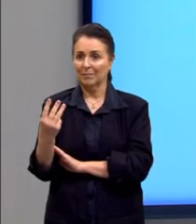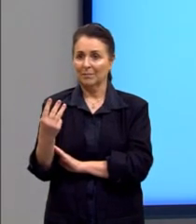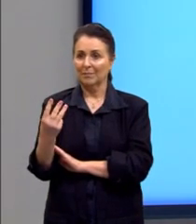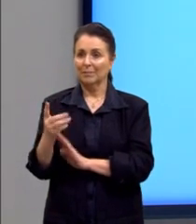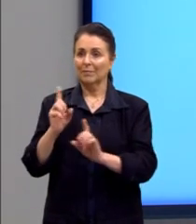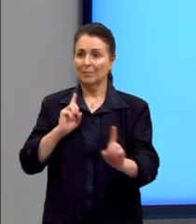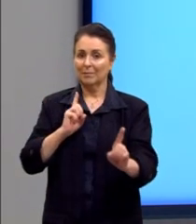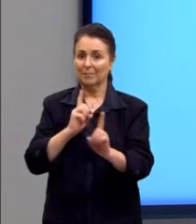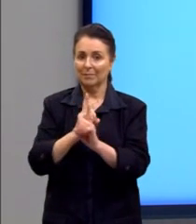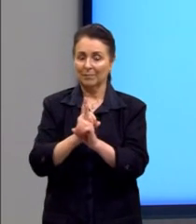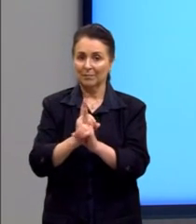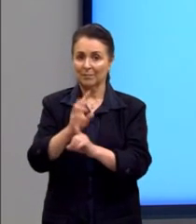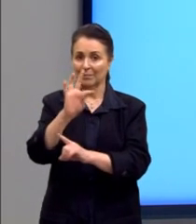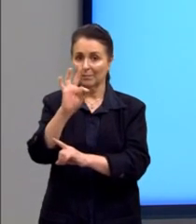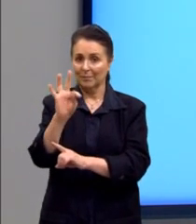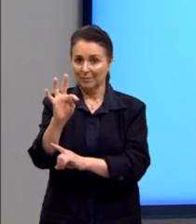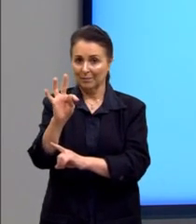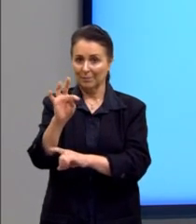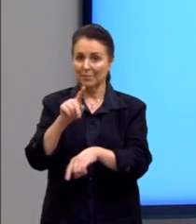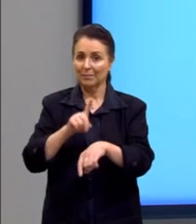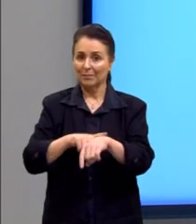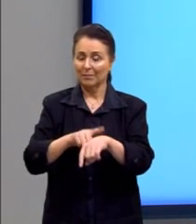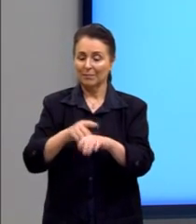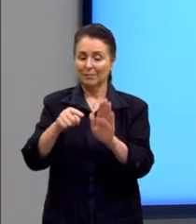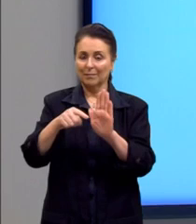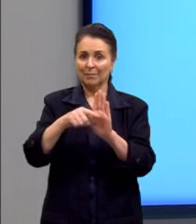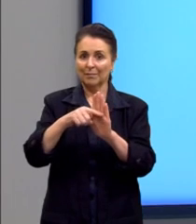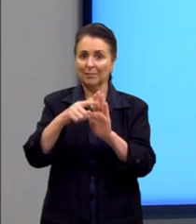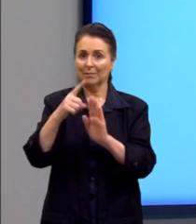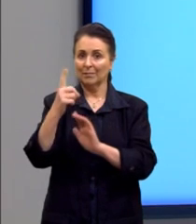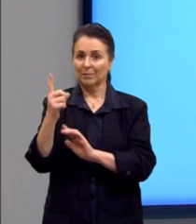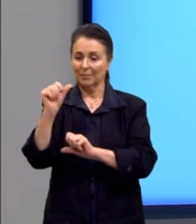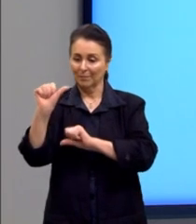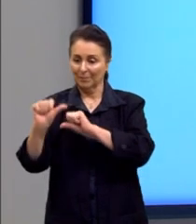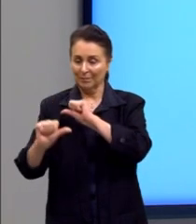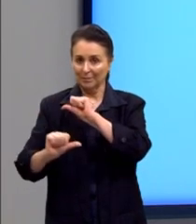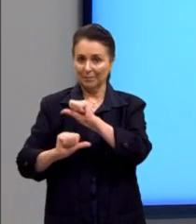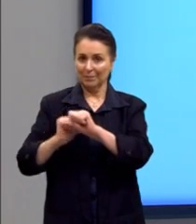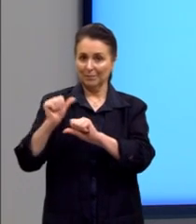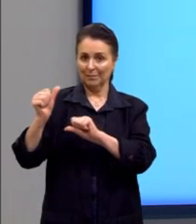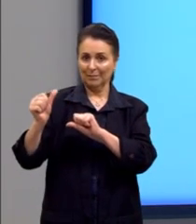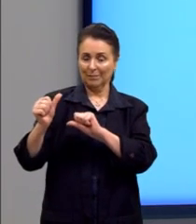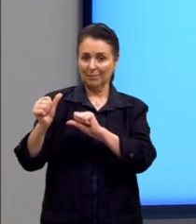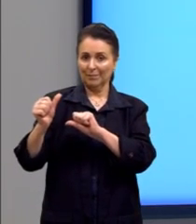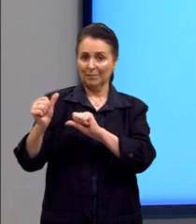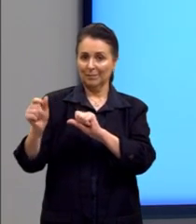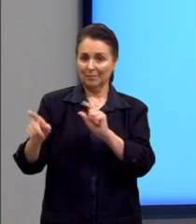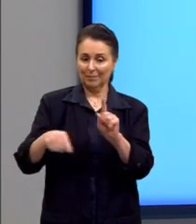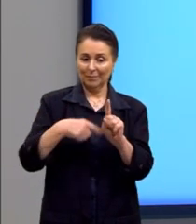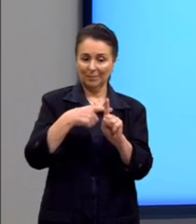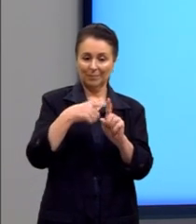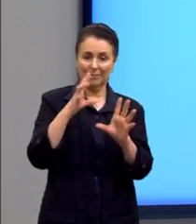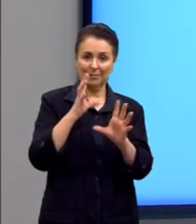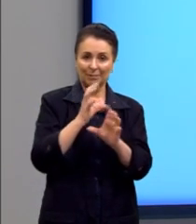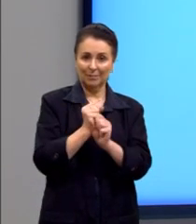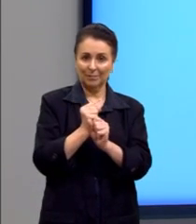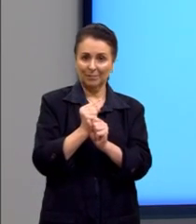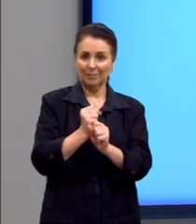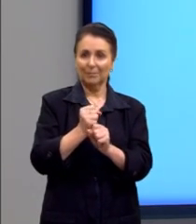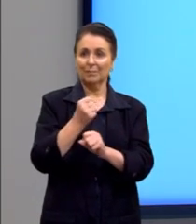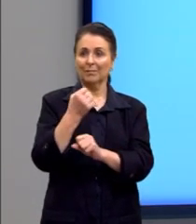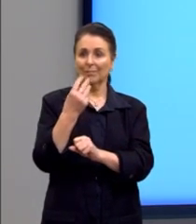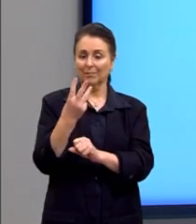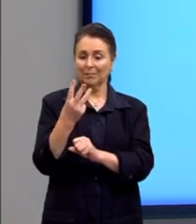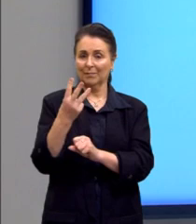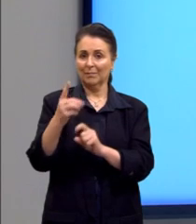descobrir o T, né? O tempo o menos 1 passa lá para o outro lado da igualdade somando. Então, teríamos 3